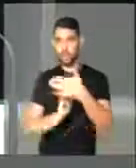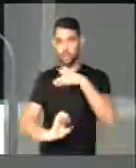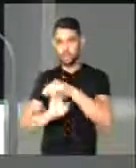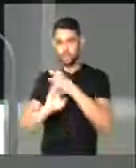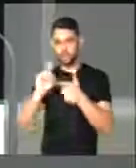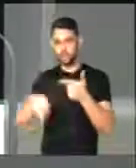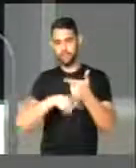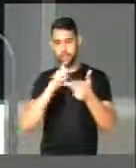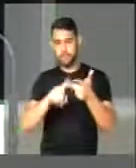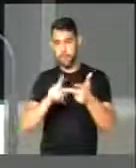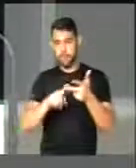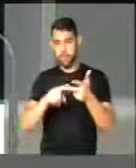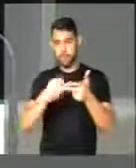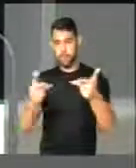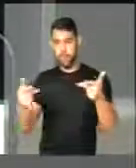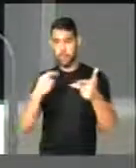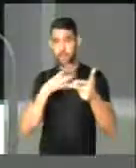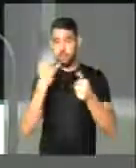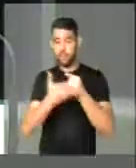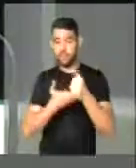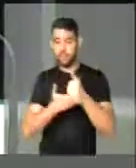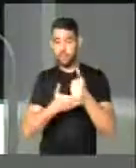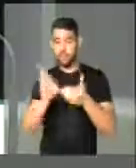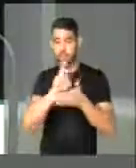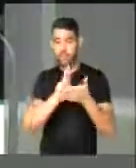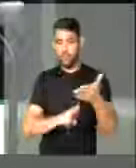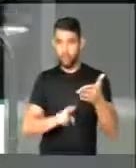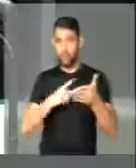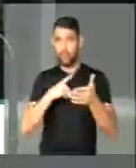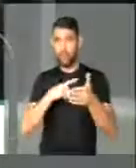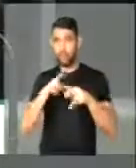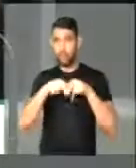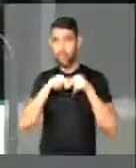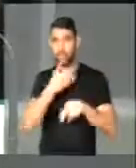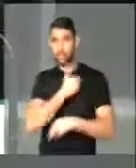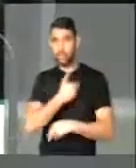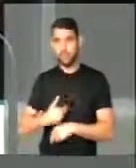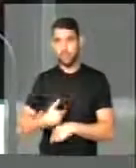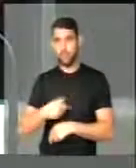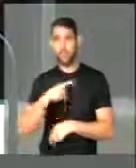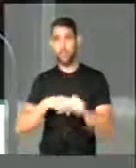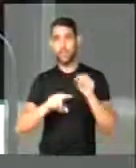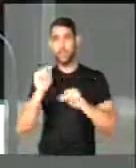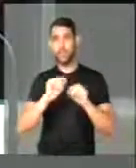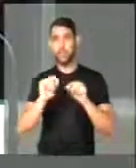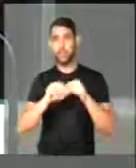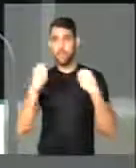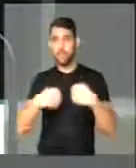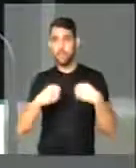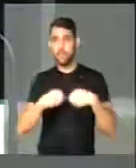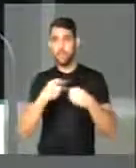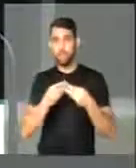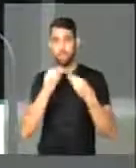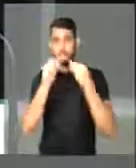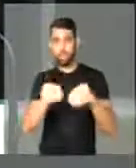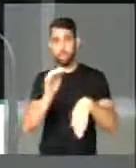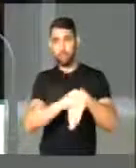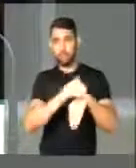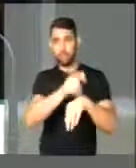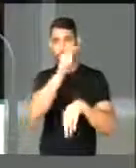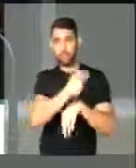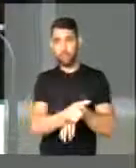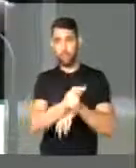empresas. E o terceiro ponto, que fundamenta o relator e parte do governo, é de que é preciso conferir autonomia